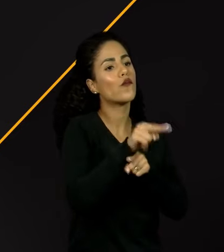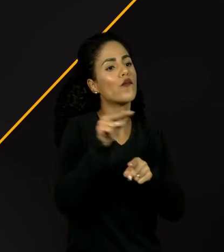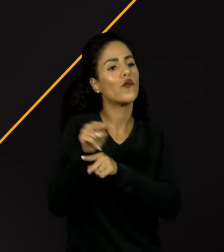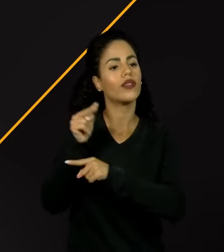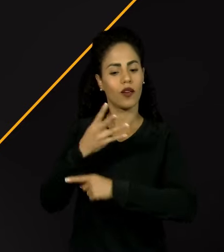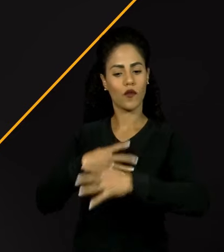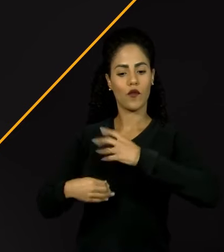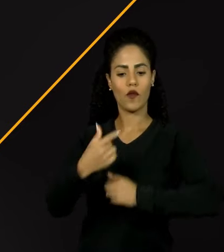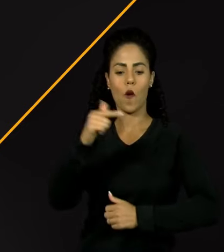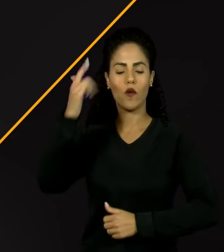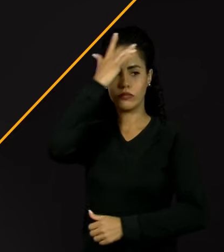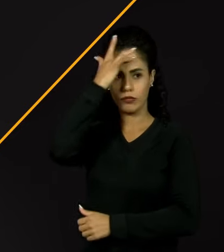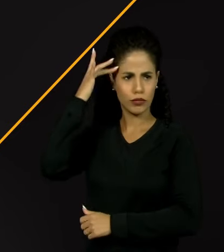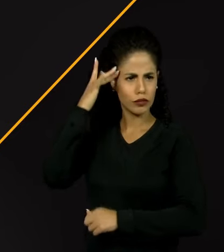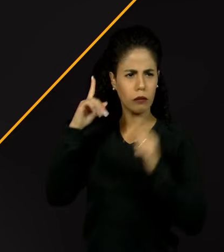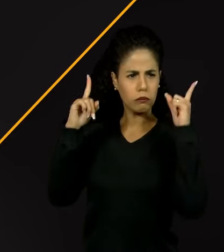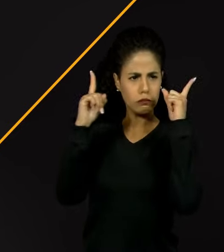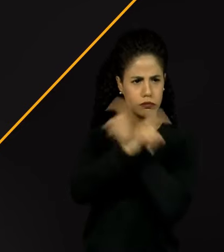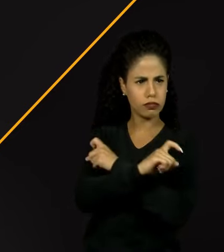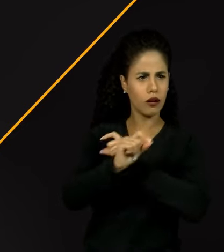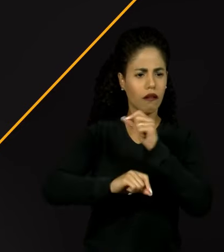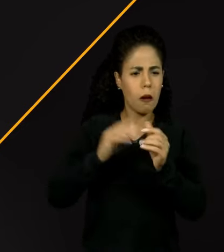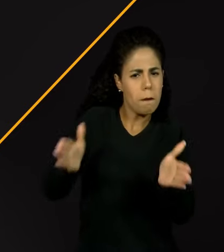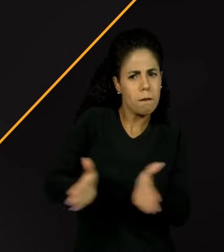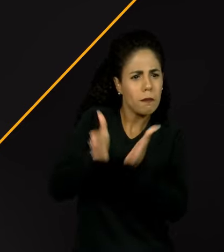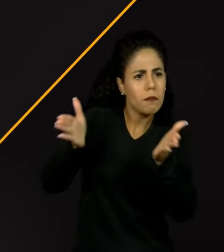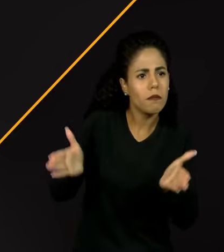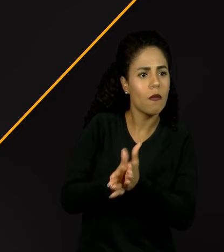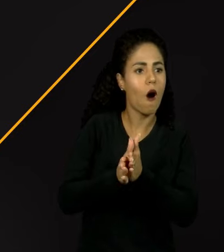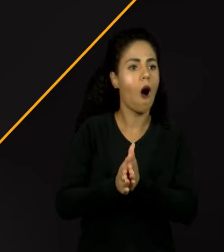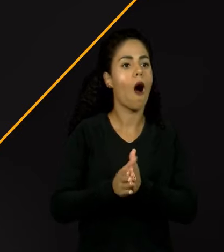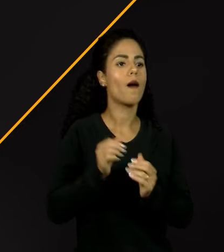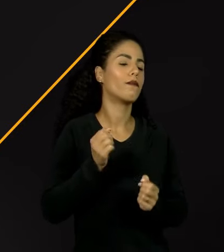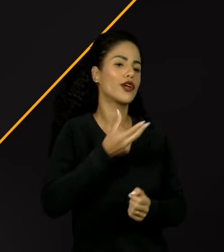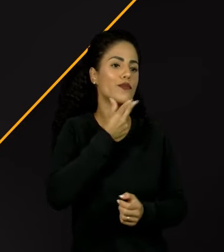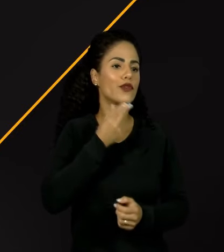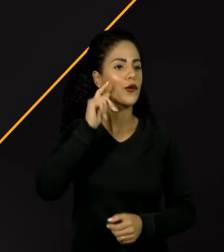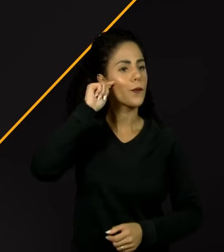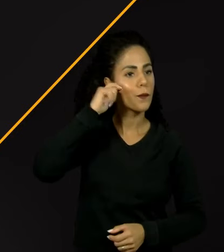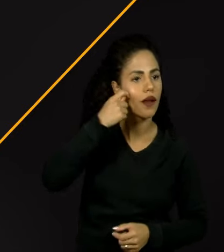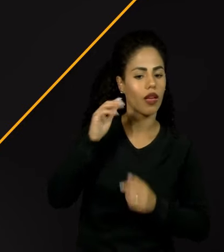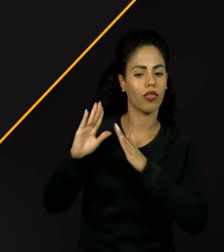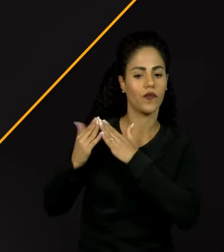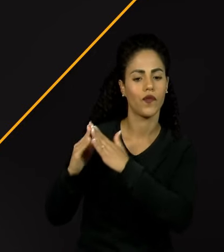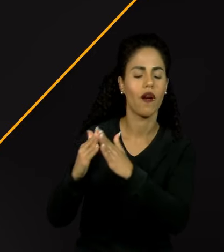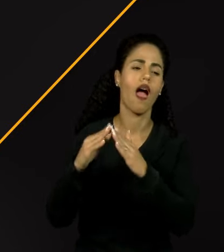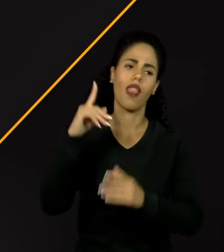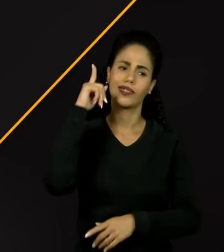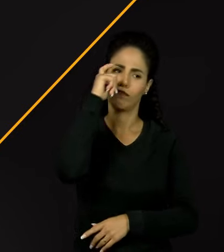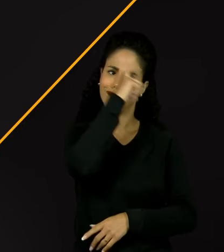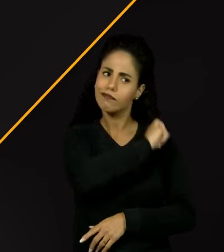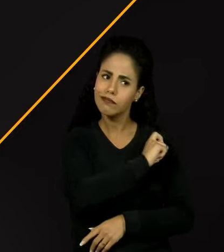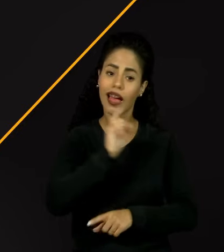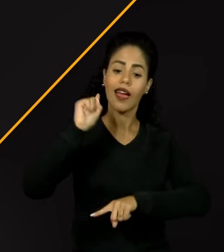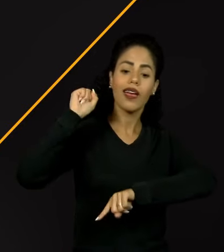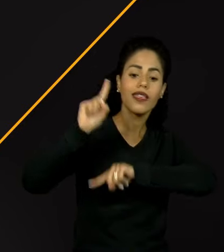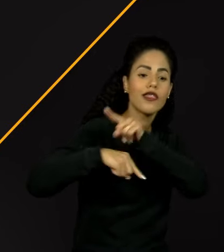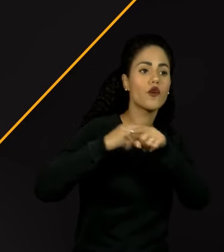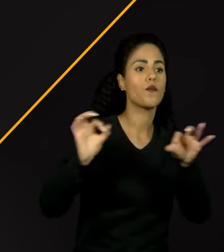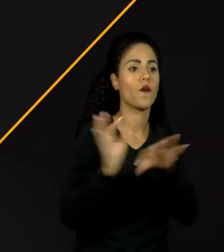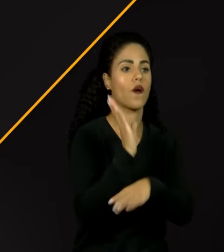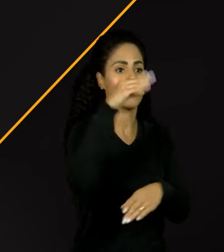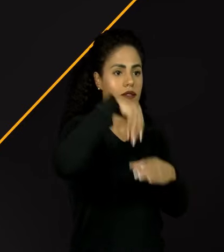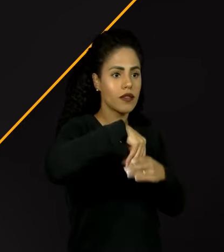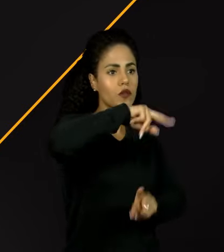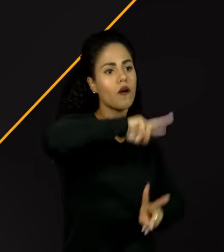dos outros, né? Foi uma infância difícil, né? Pobre, uma infância pobre, um garoto negro da periferia. Não foi fácil, foi difícil. Tempos depois, inclusive no presídio, eu